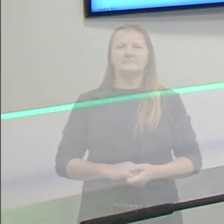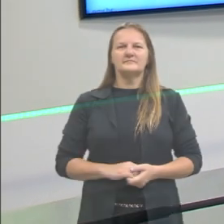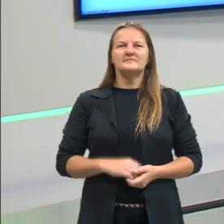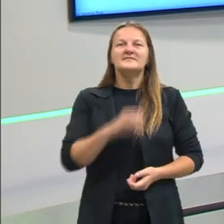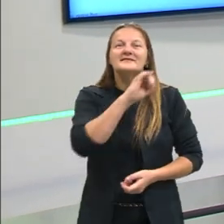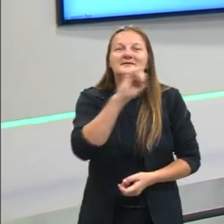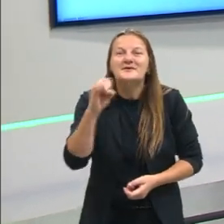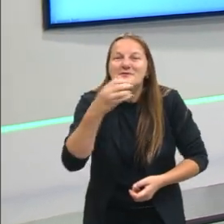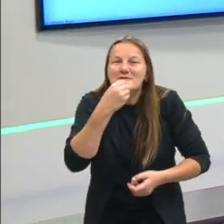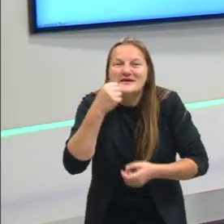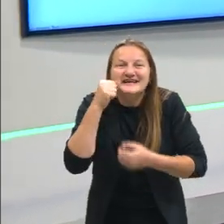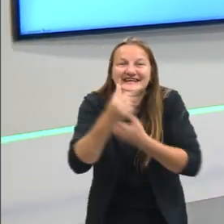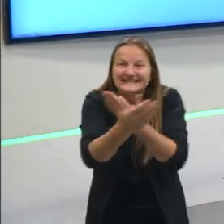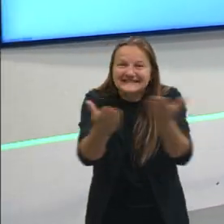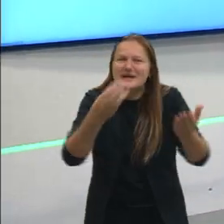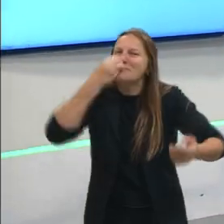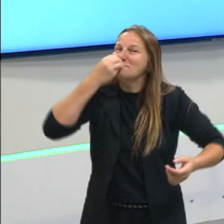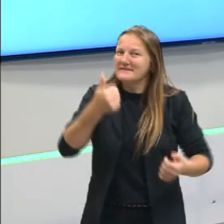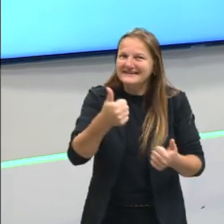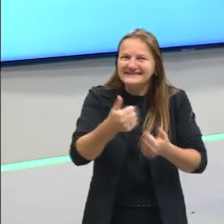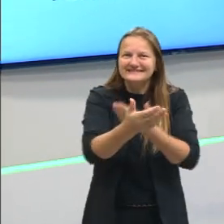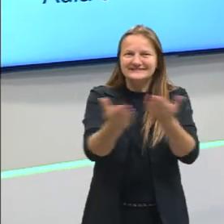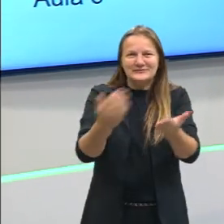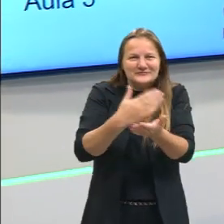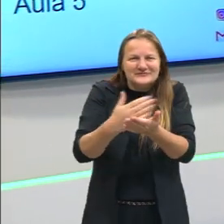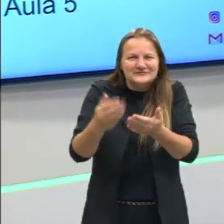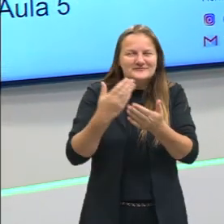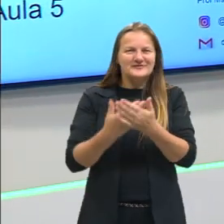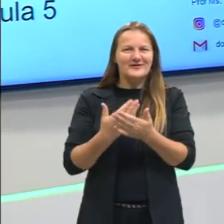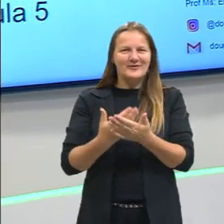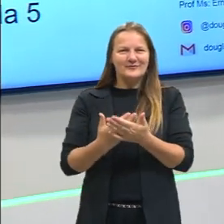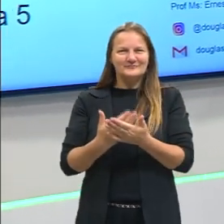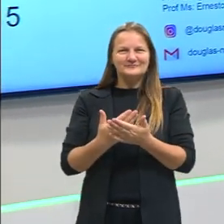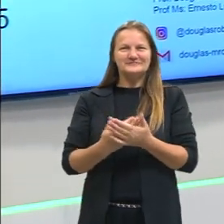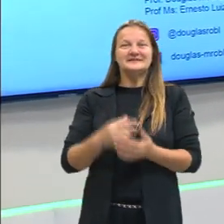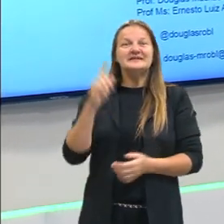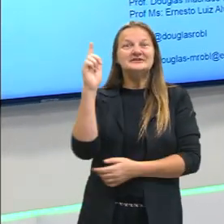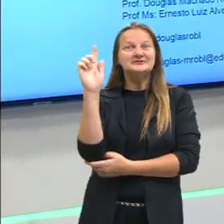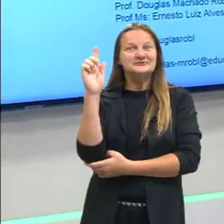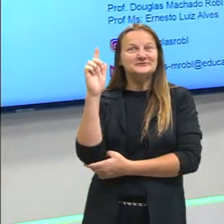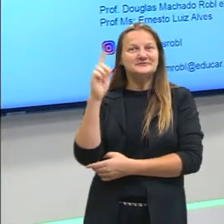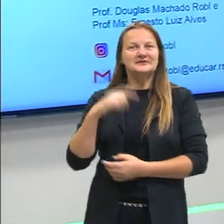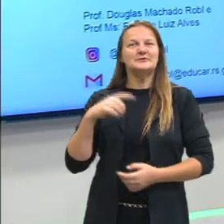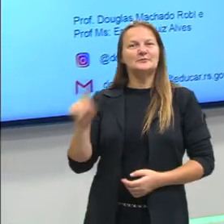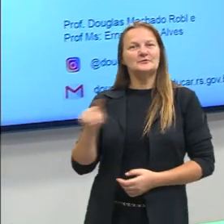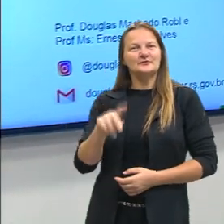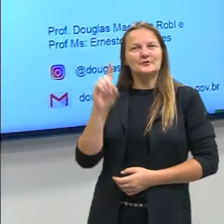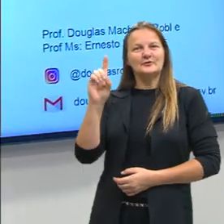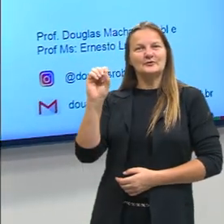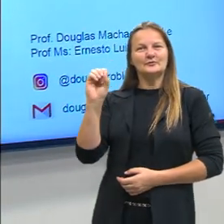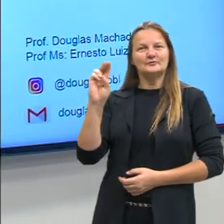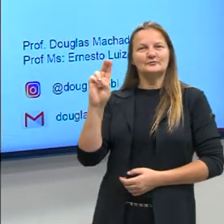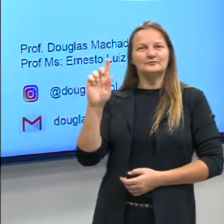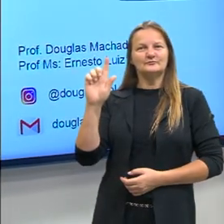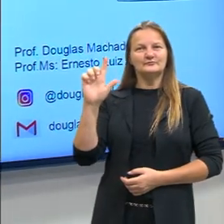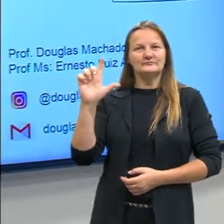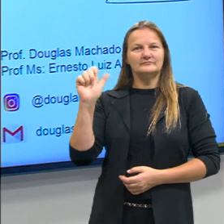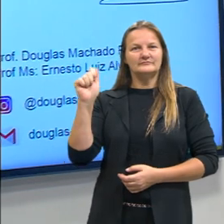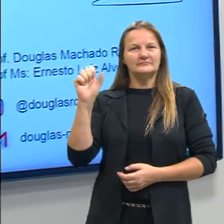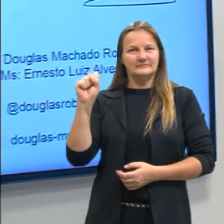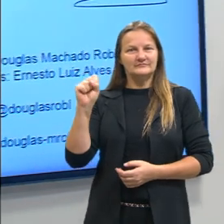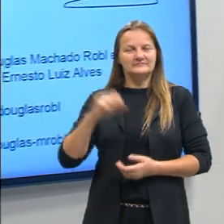Olá meninos e meninas, tudo bom? Começando aí mais uma aulinha, uma aula de Geografia. Eu sou o professor Douglas Machado Rôbel,